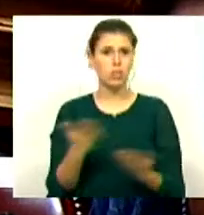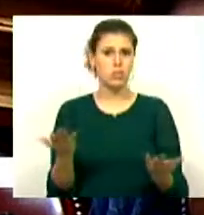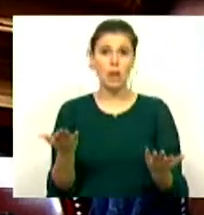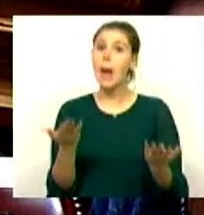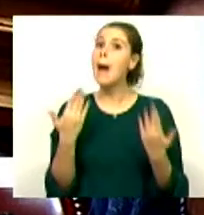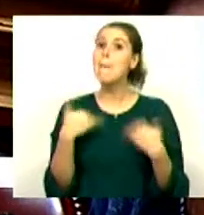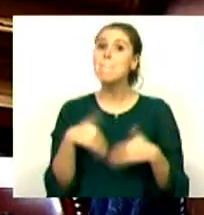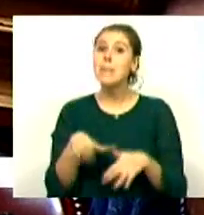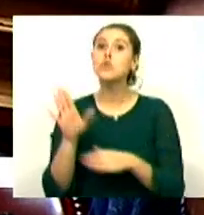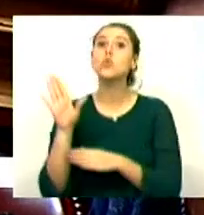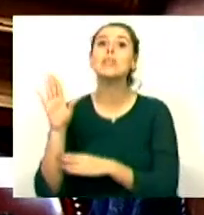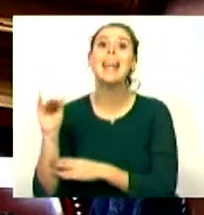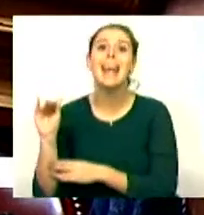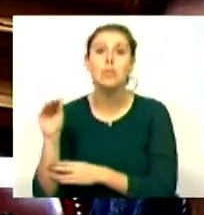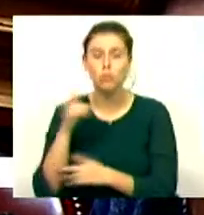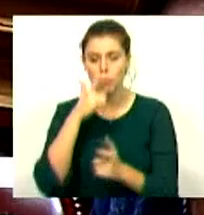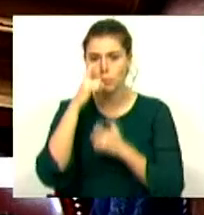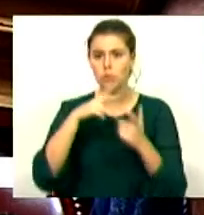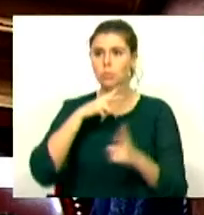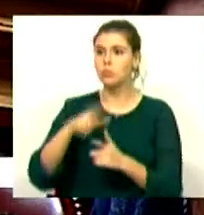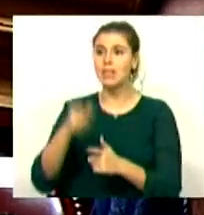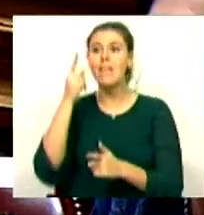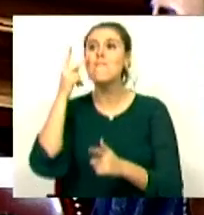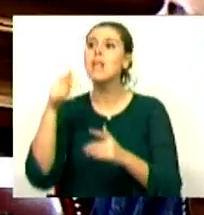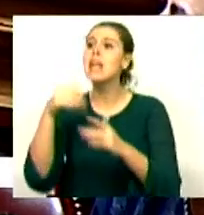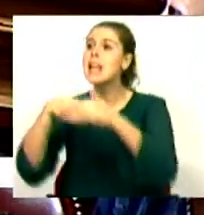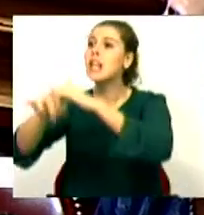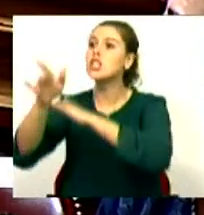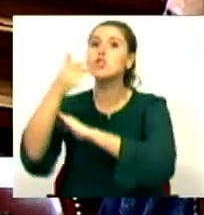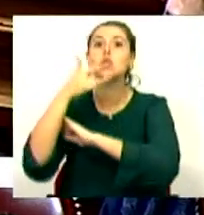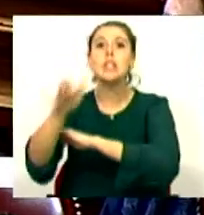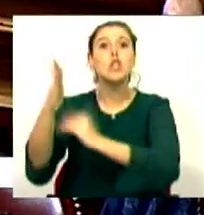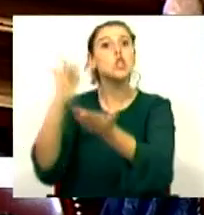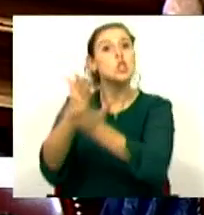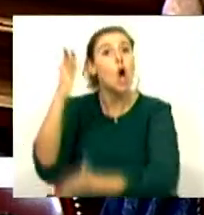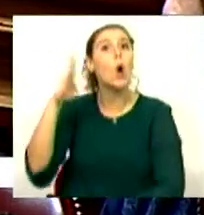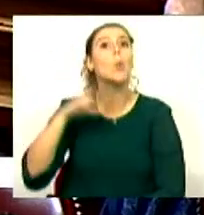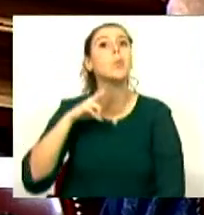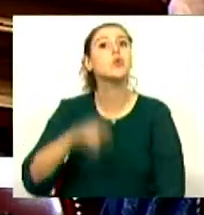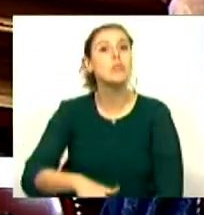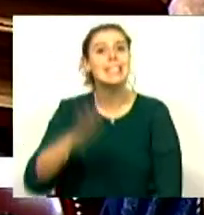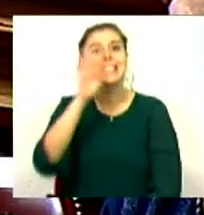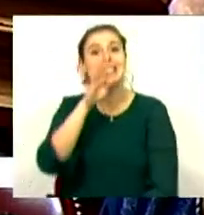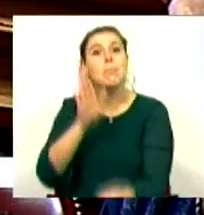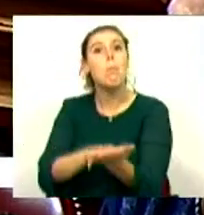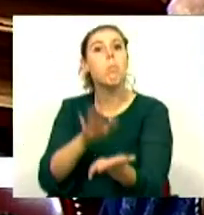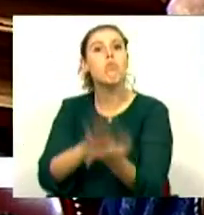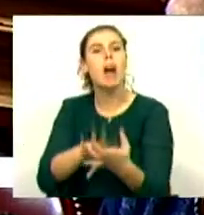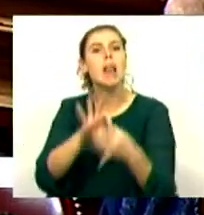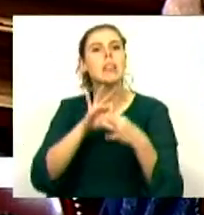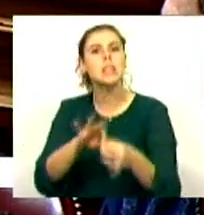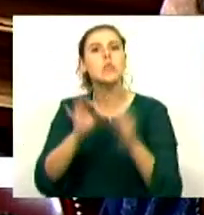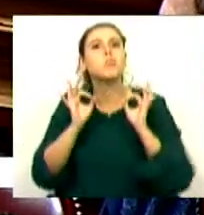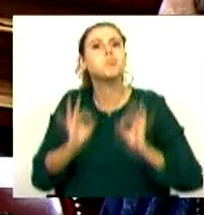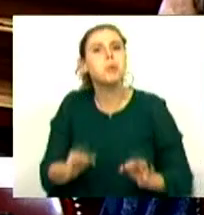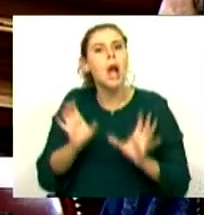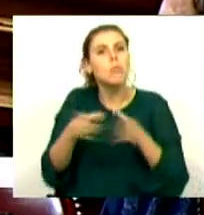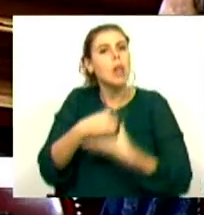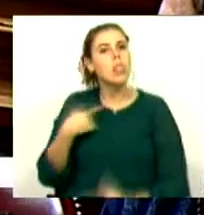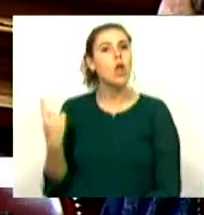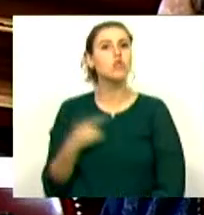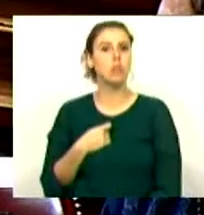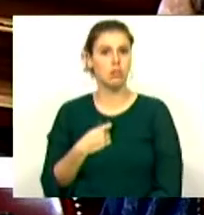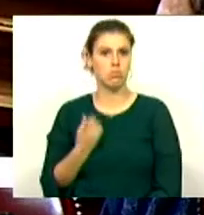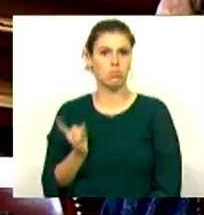Mas já o neto de um português nascido no estrangeiro só é português se provar que tem uma ligação efetiva à nossa comunidade.